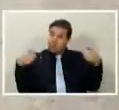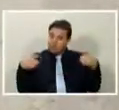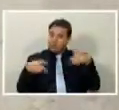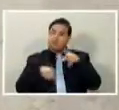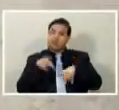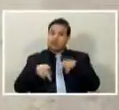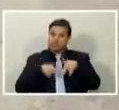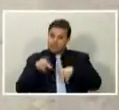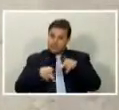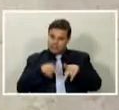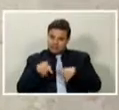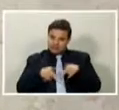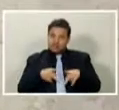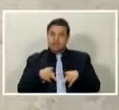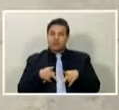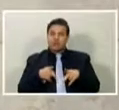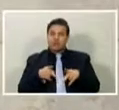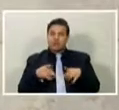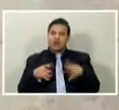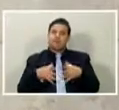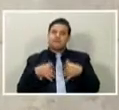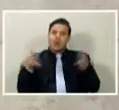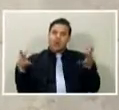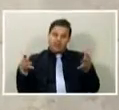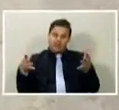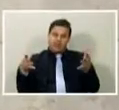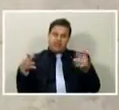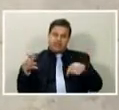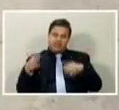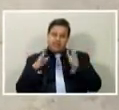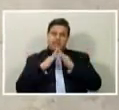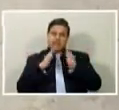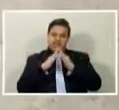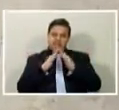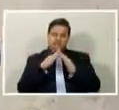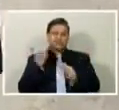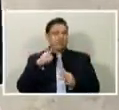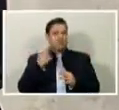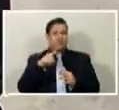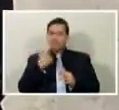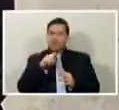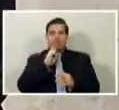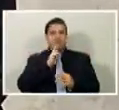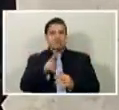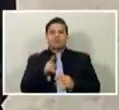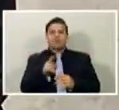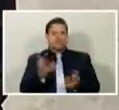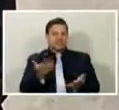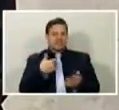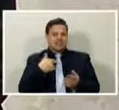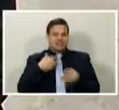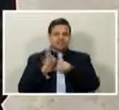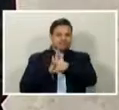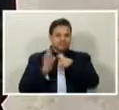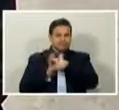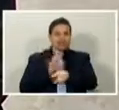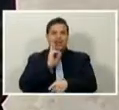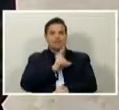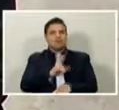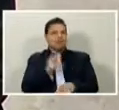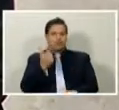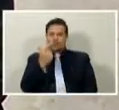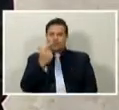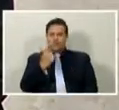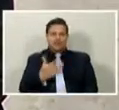população, como grande maioria, às vezes, da casa, não tem, eu acho que, respostas às várias indicações que eu fiz aqui.